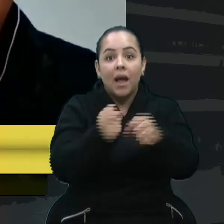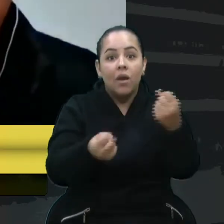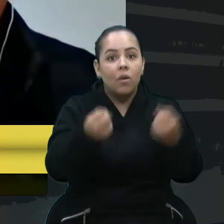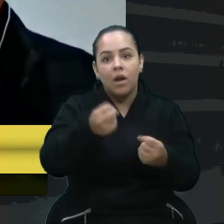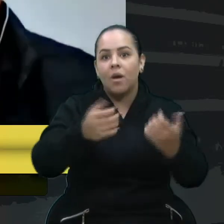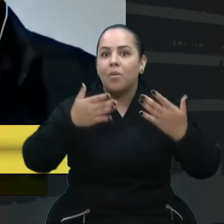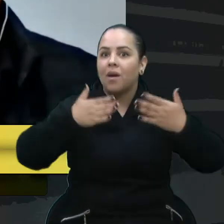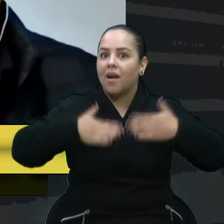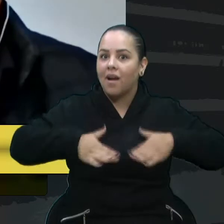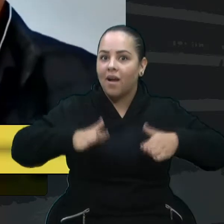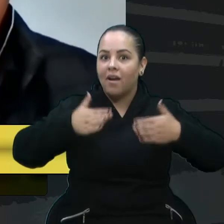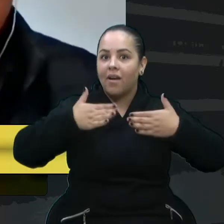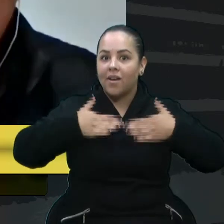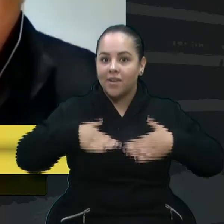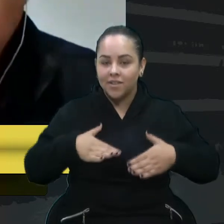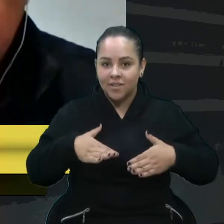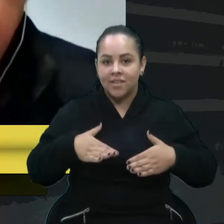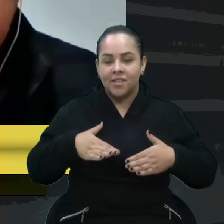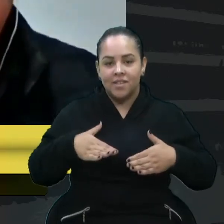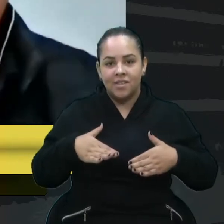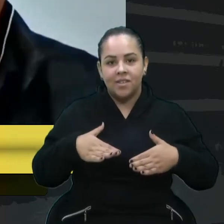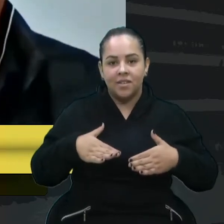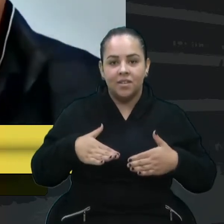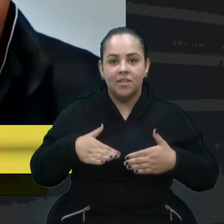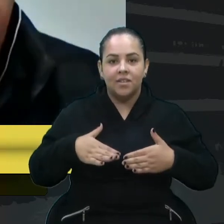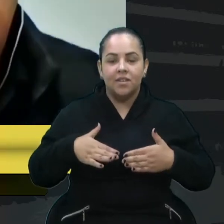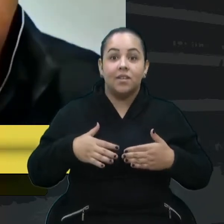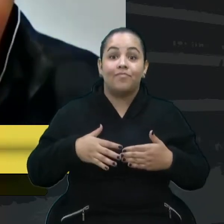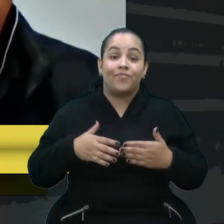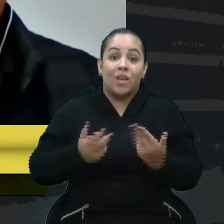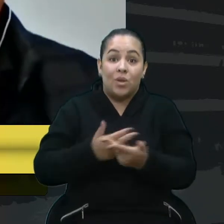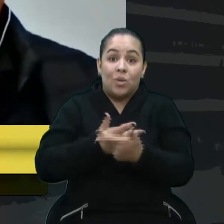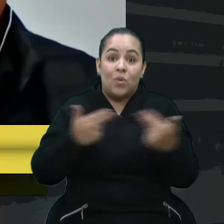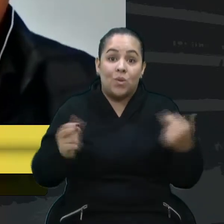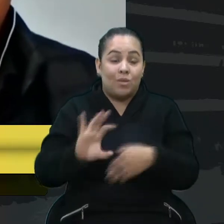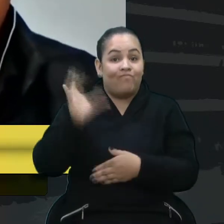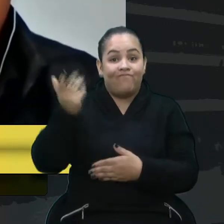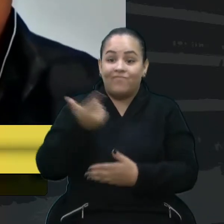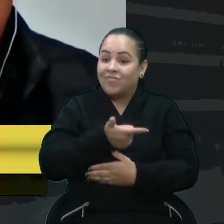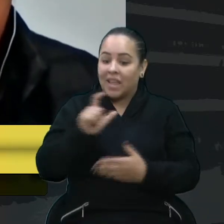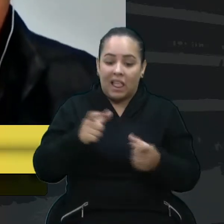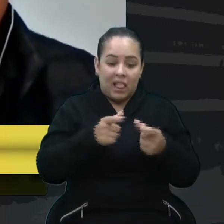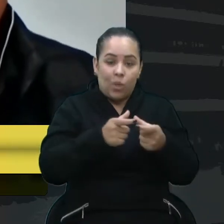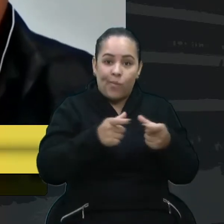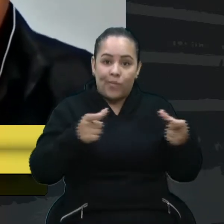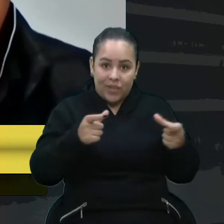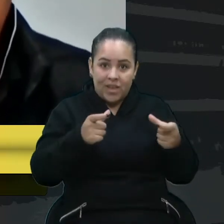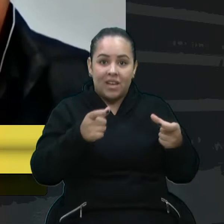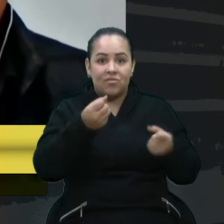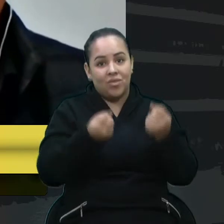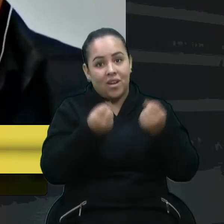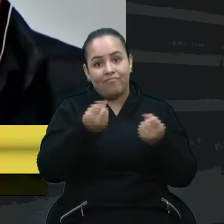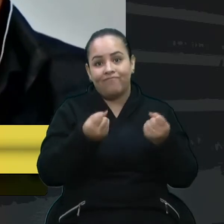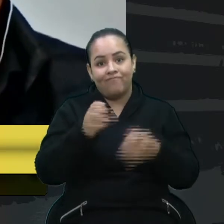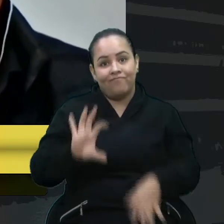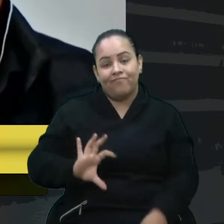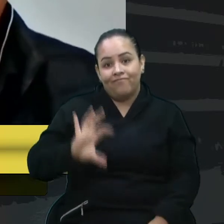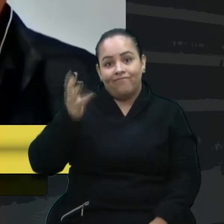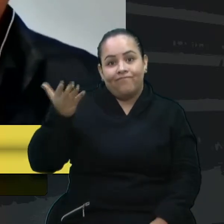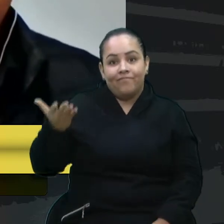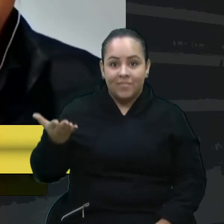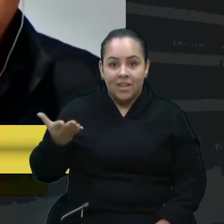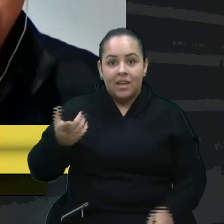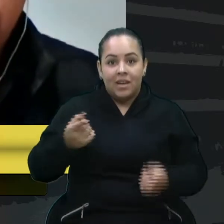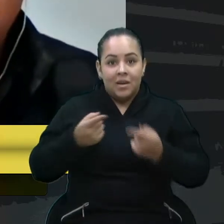tranquilo. As coisas acontecem. Infelizmente, ele não tinha carteira e tudo mais. Acontecem. Mas,